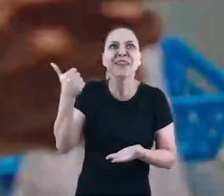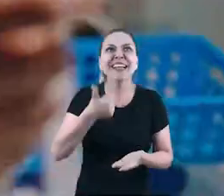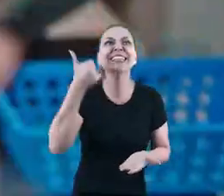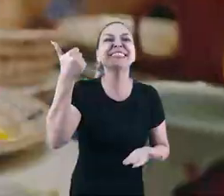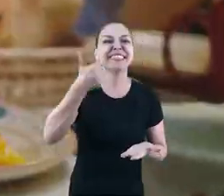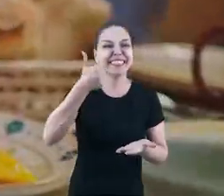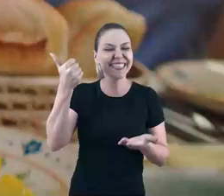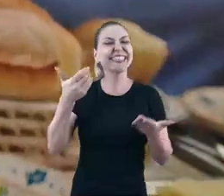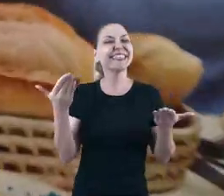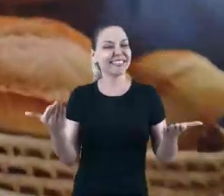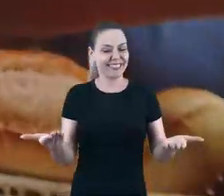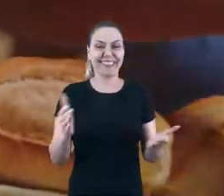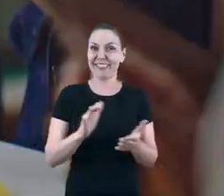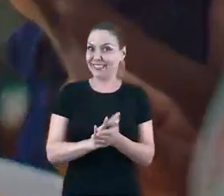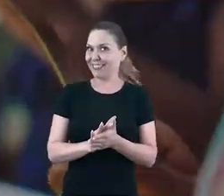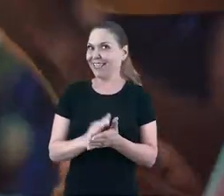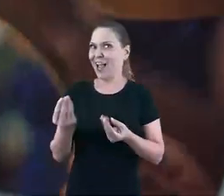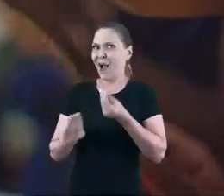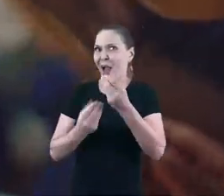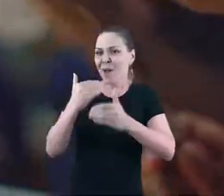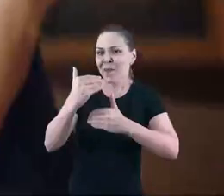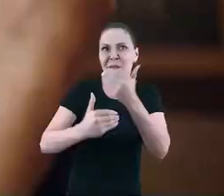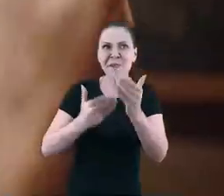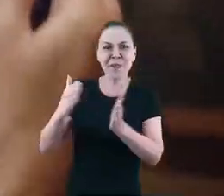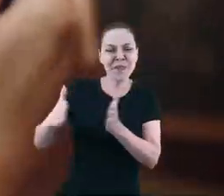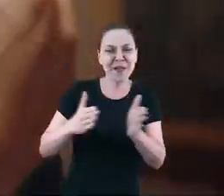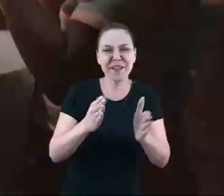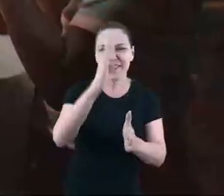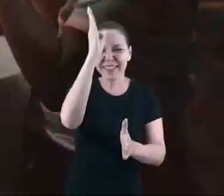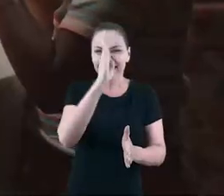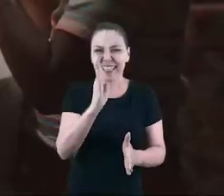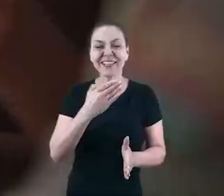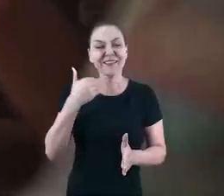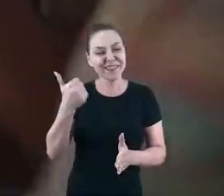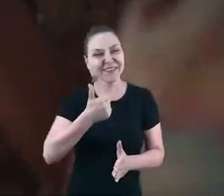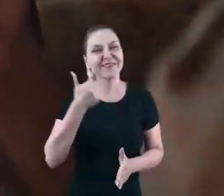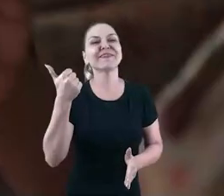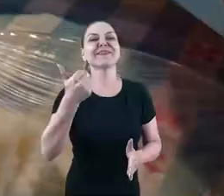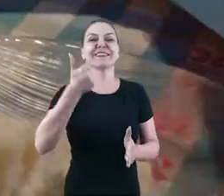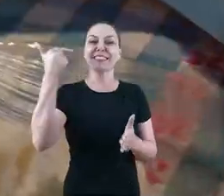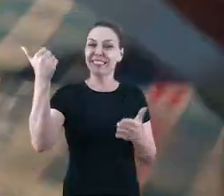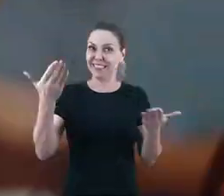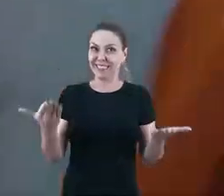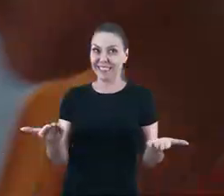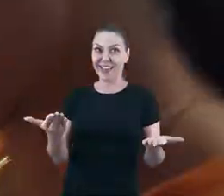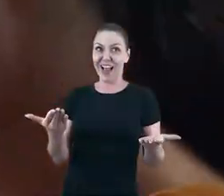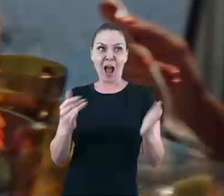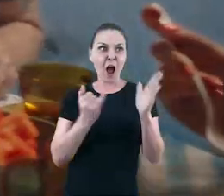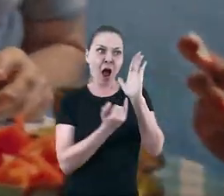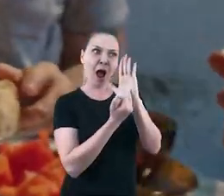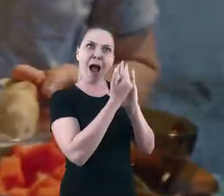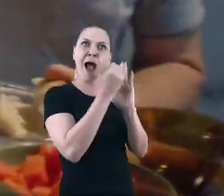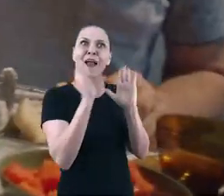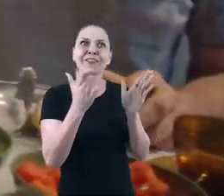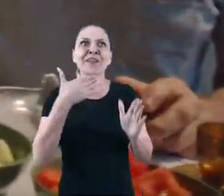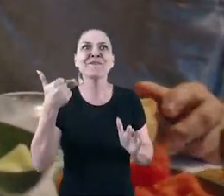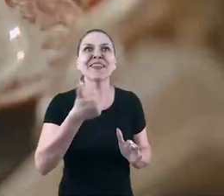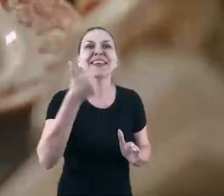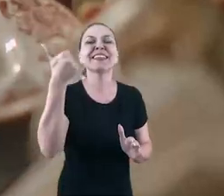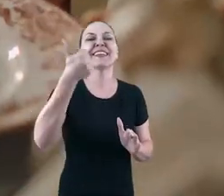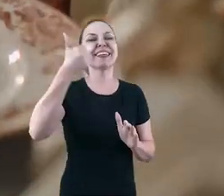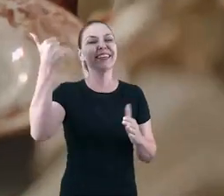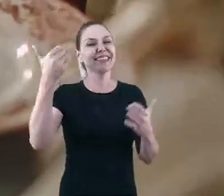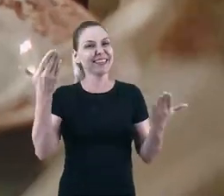baixou. E pouco a pouco, o Brasil segue no rumo certo. E a invasão já